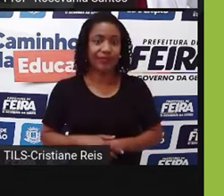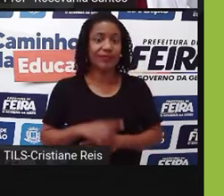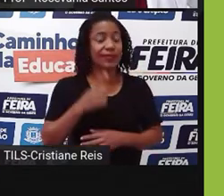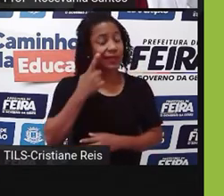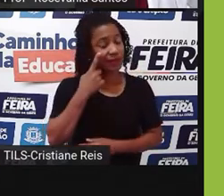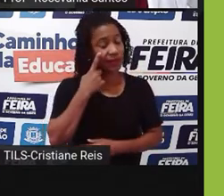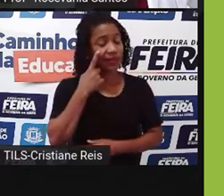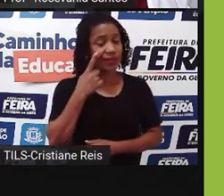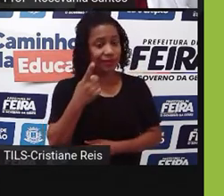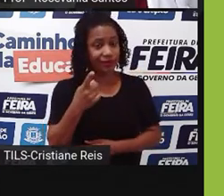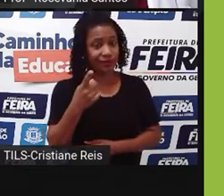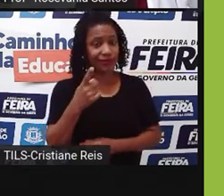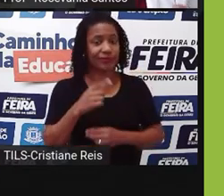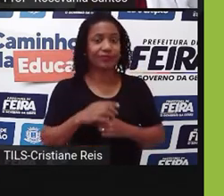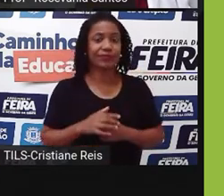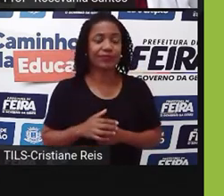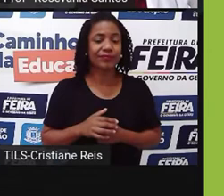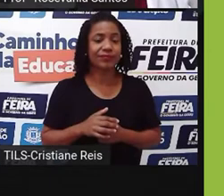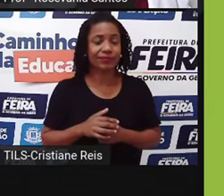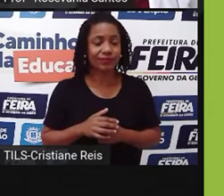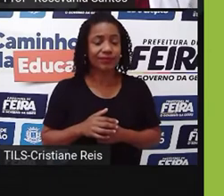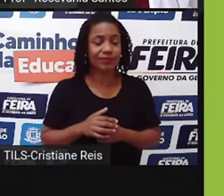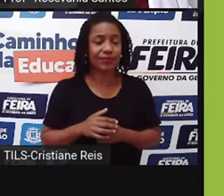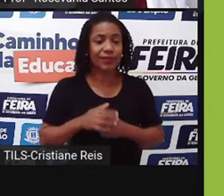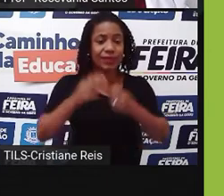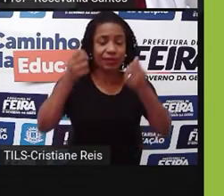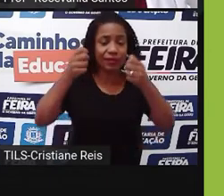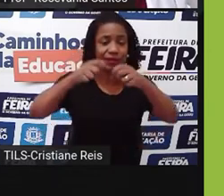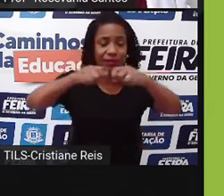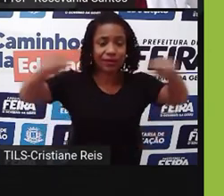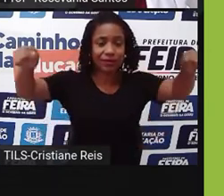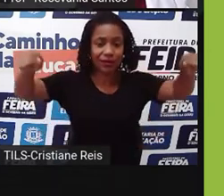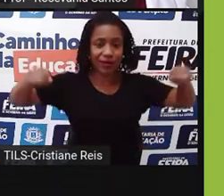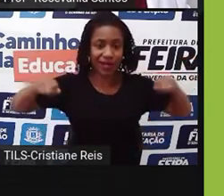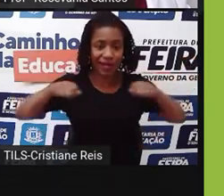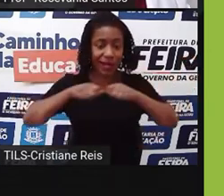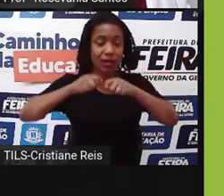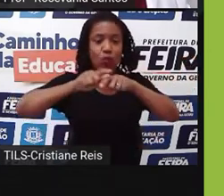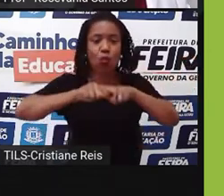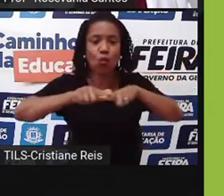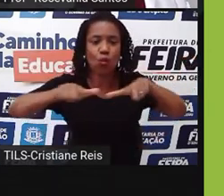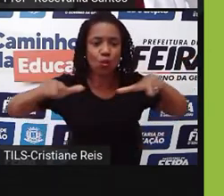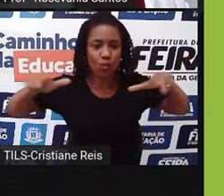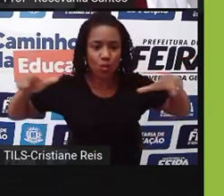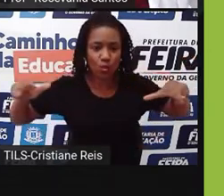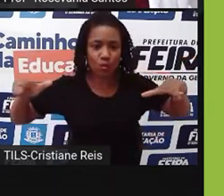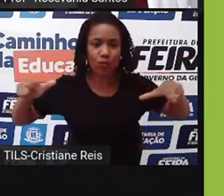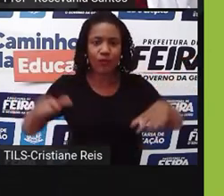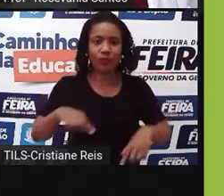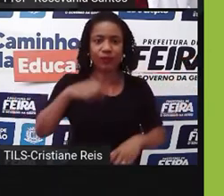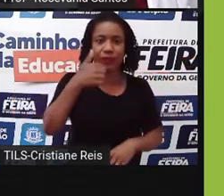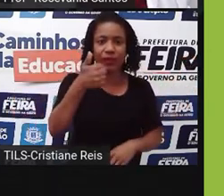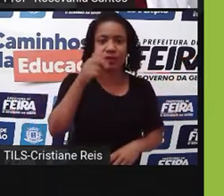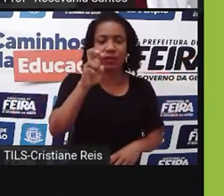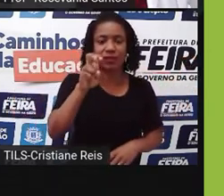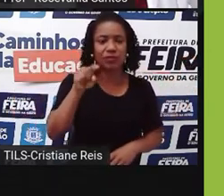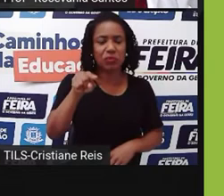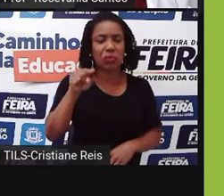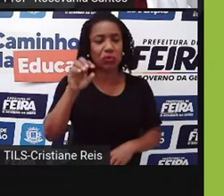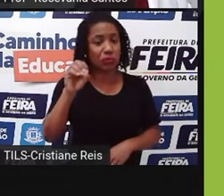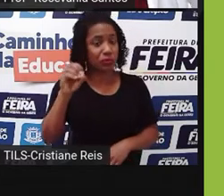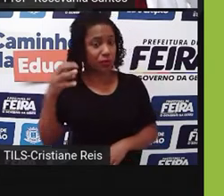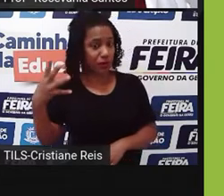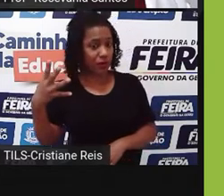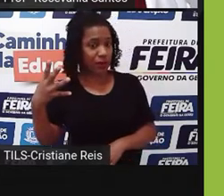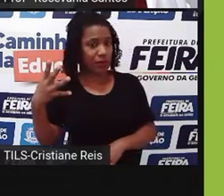Porque a gente está aqui falando, né? Com relação à área, processo de desmatamento. Aí você vê aqui, ah, 15,4 é a